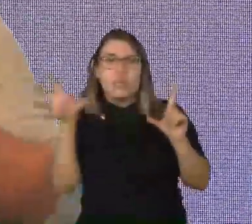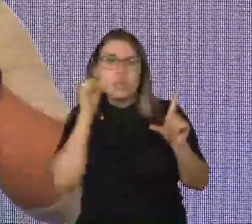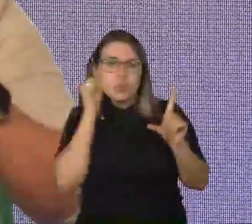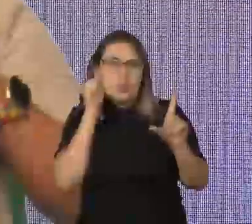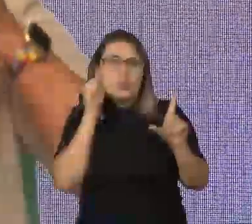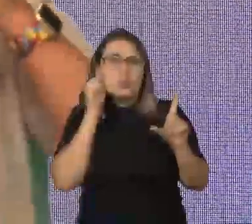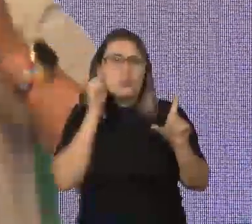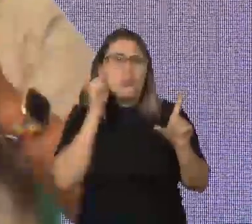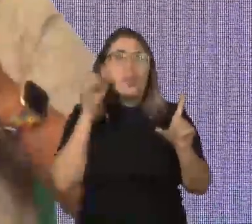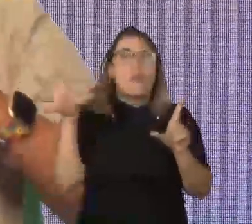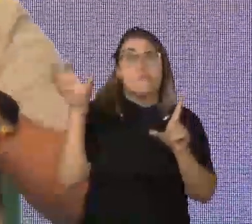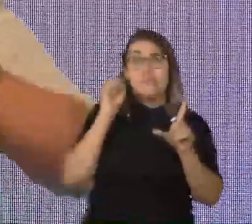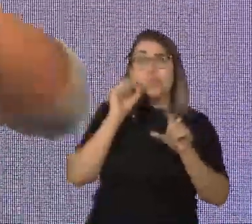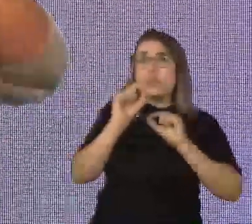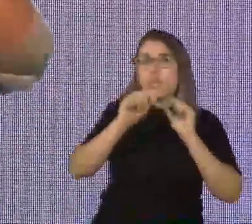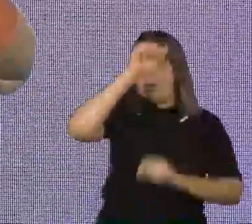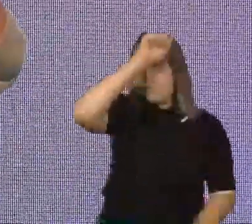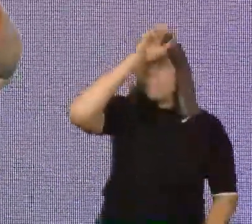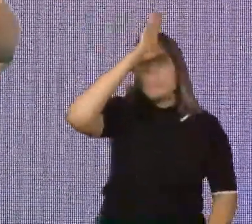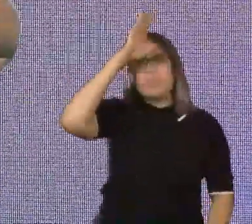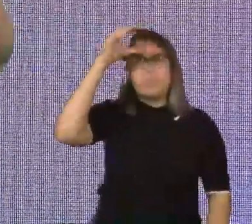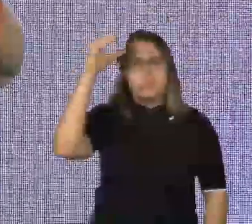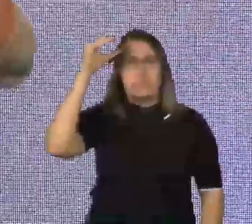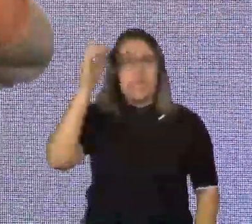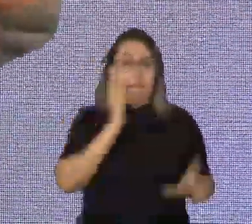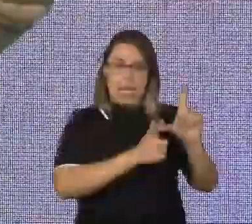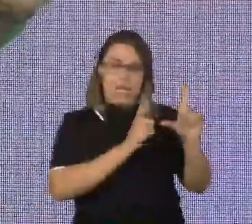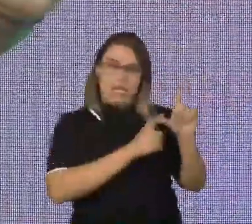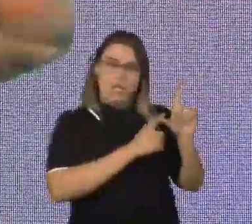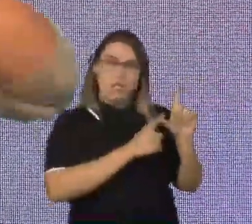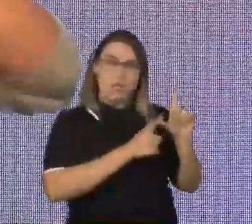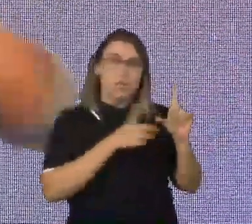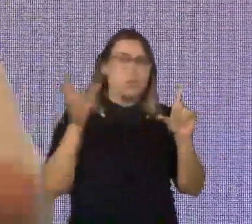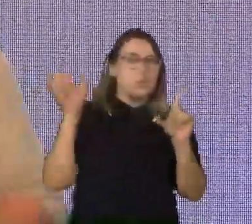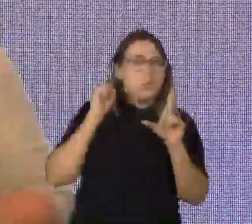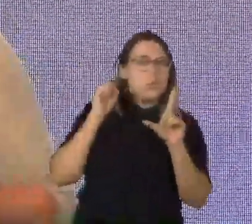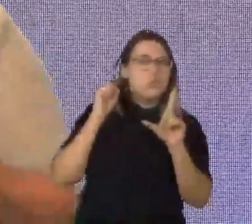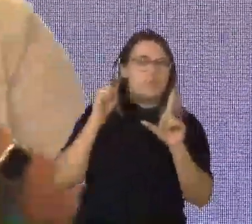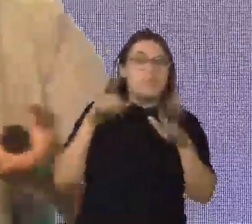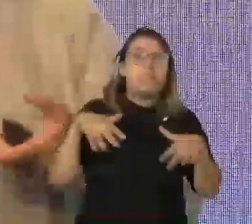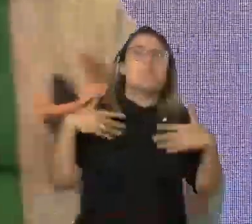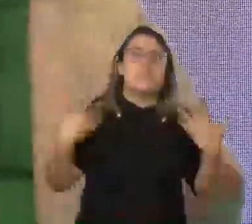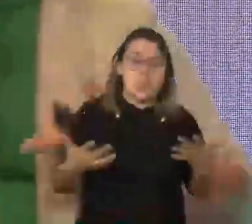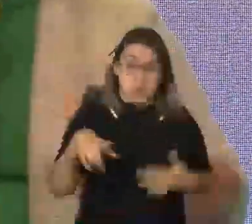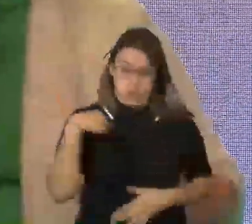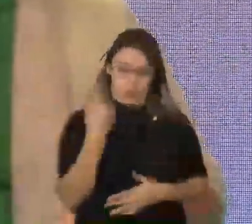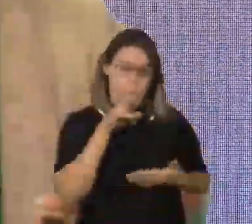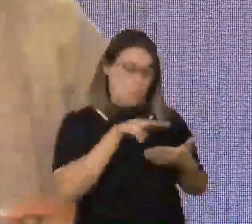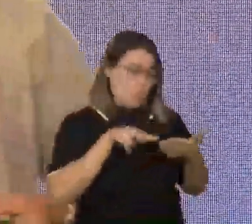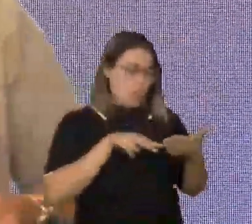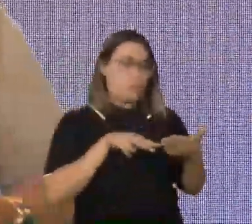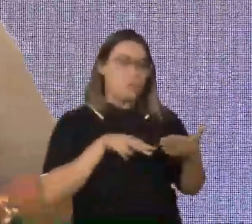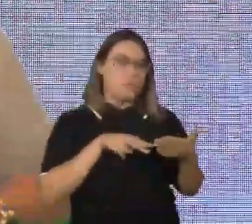alfabetização nada mais é que a relação da letra com o som. Quando vamos ler a palavra, por